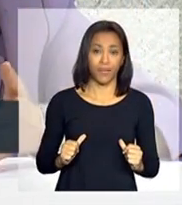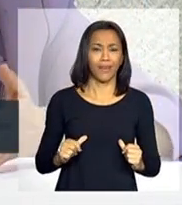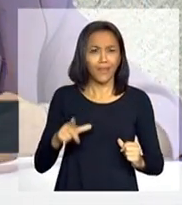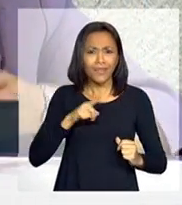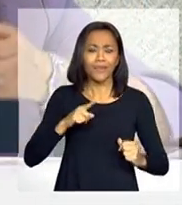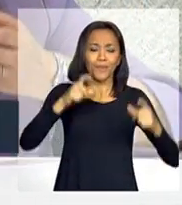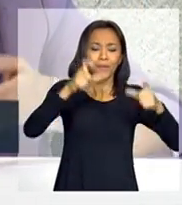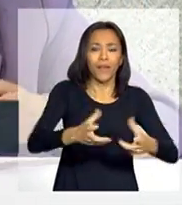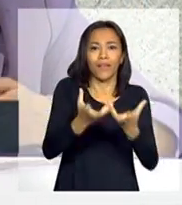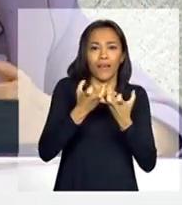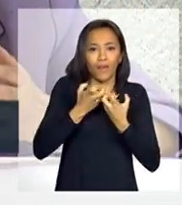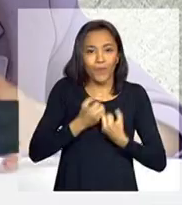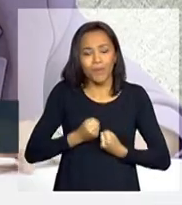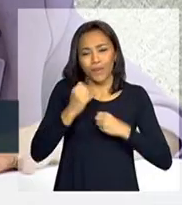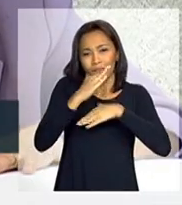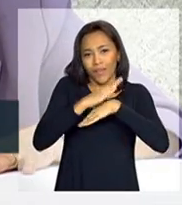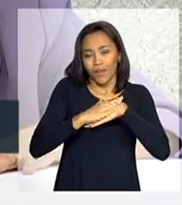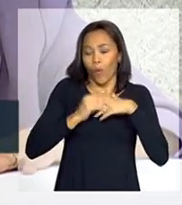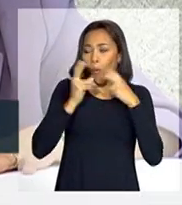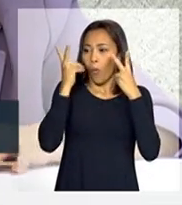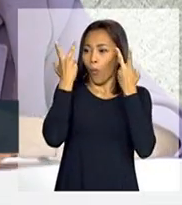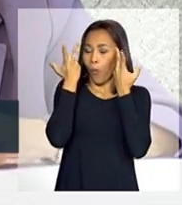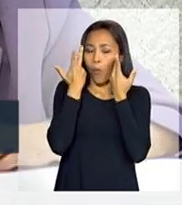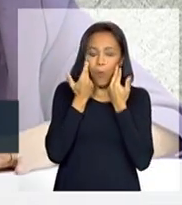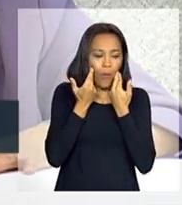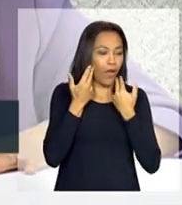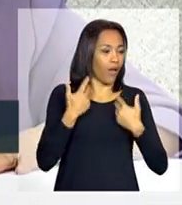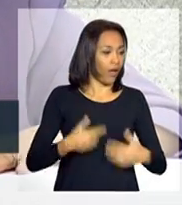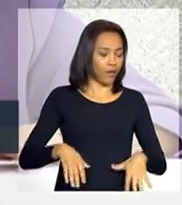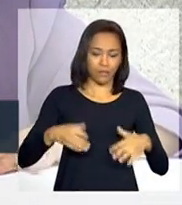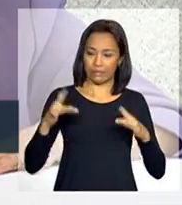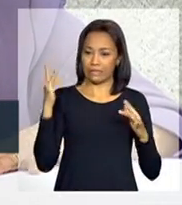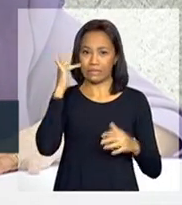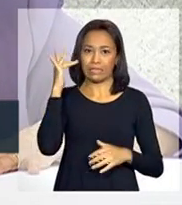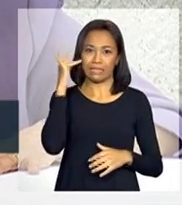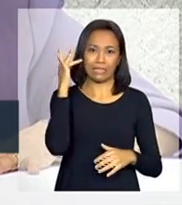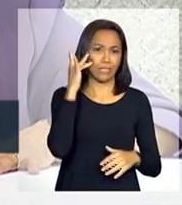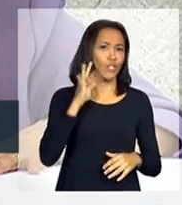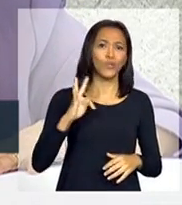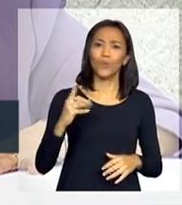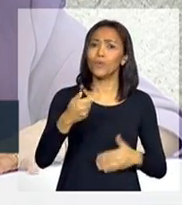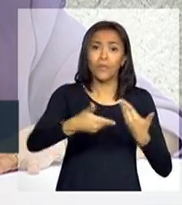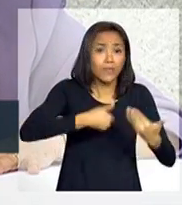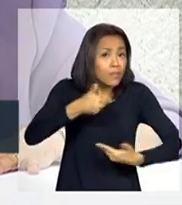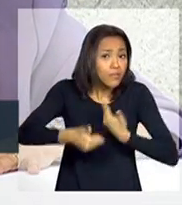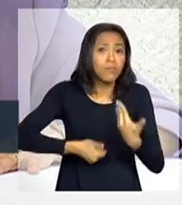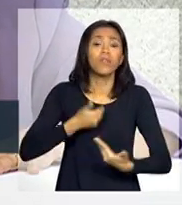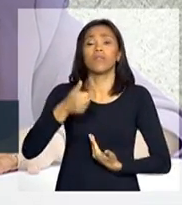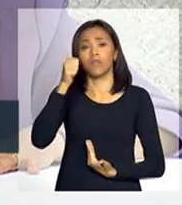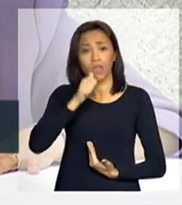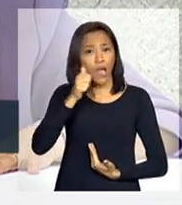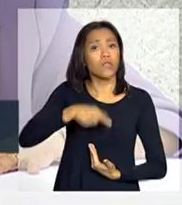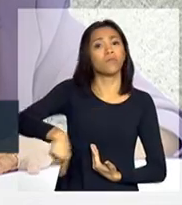acolhimento, conforto, qualidade e todos os recursos disponíveis para as mulheres